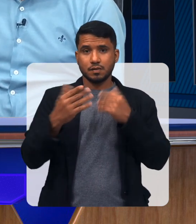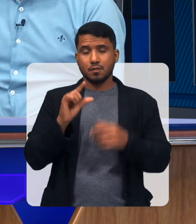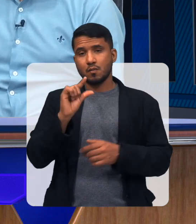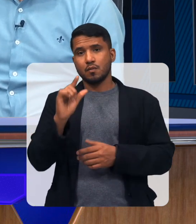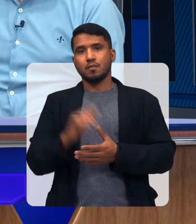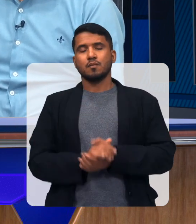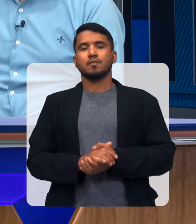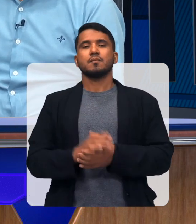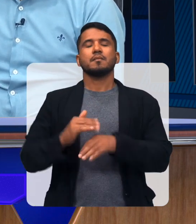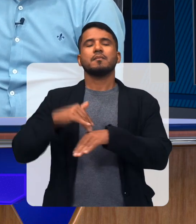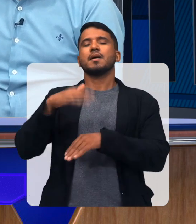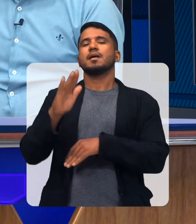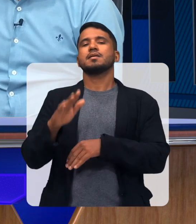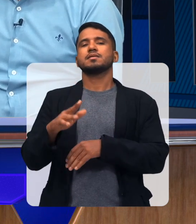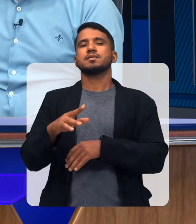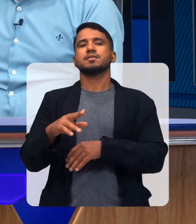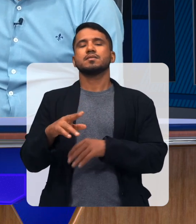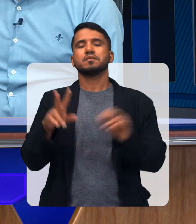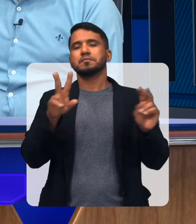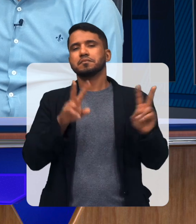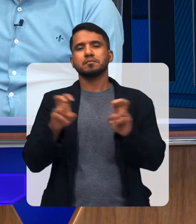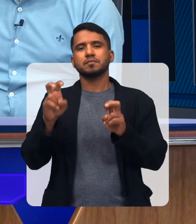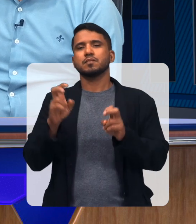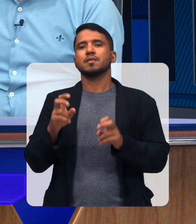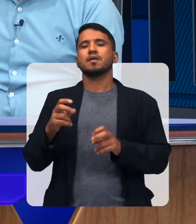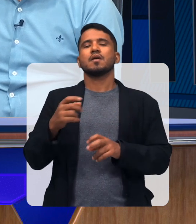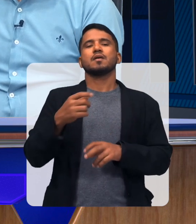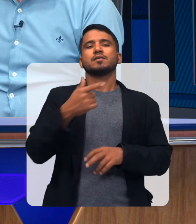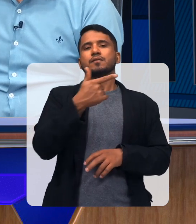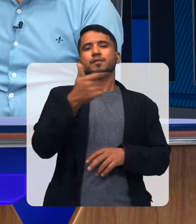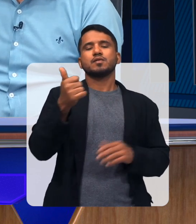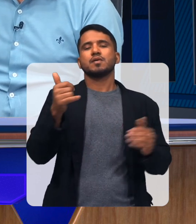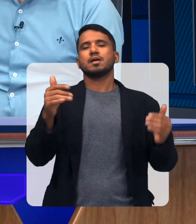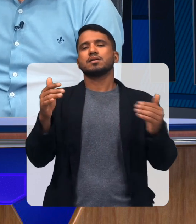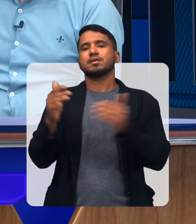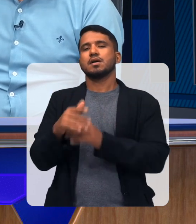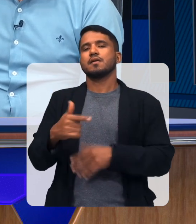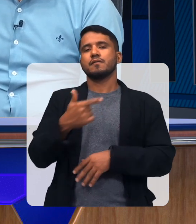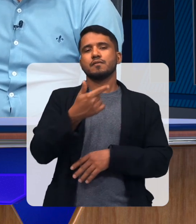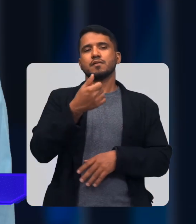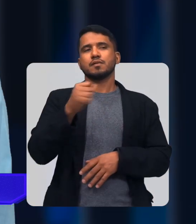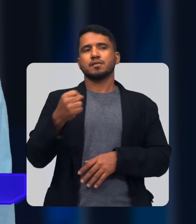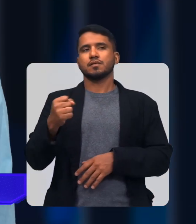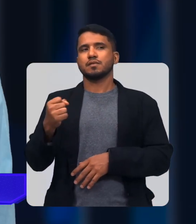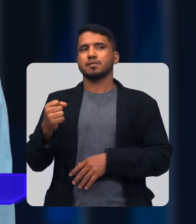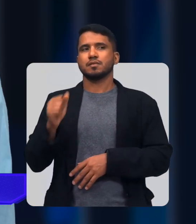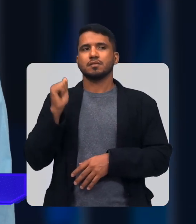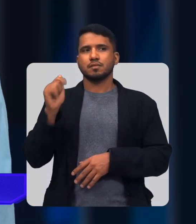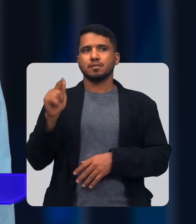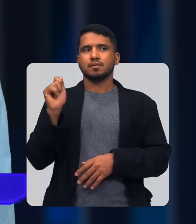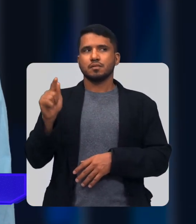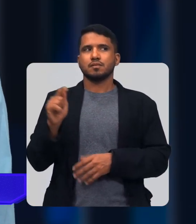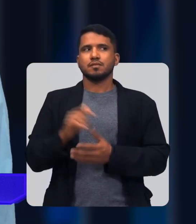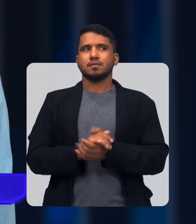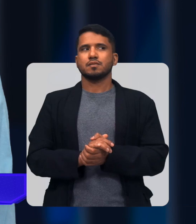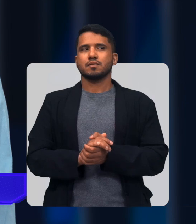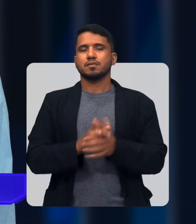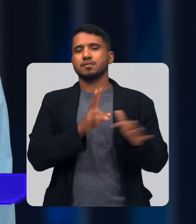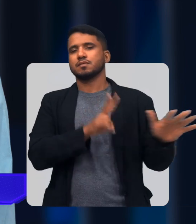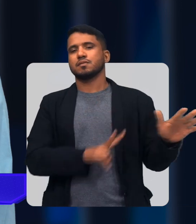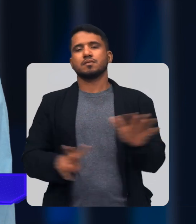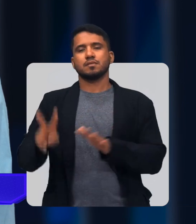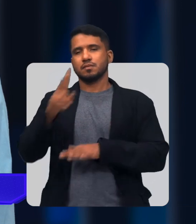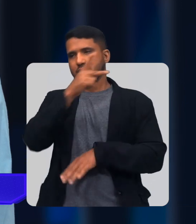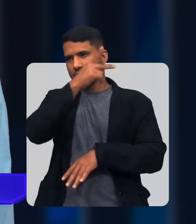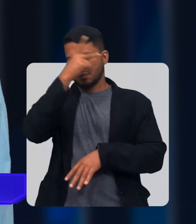Nós vamos conversar Um pouquinho mais Sobre 21 a 28 de agosto Semana